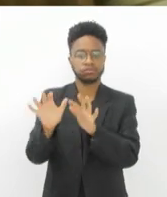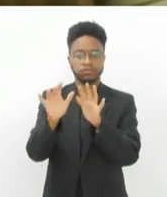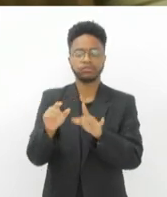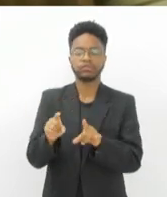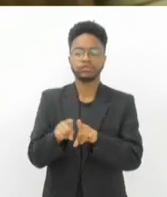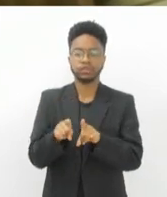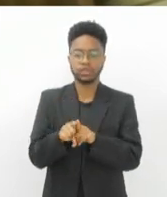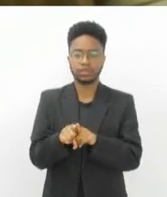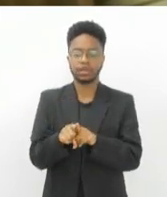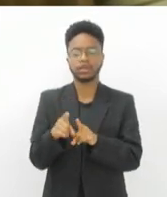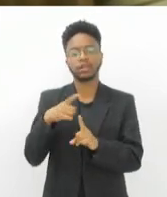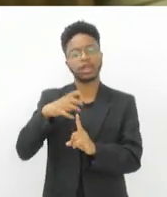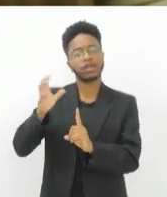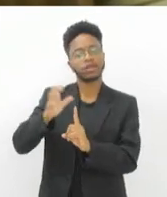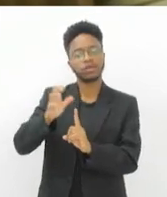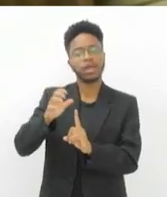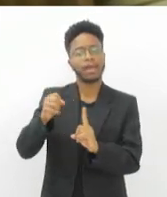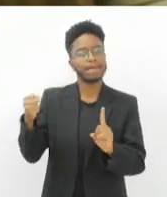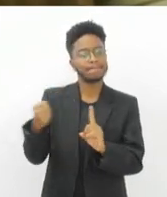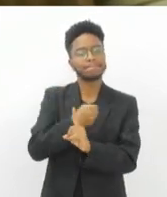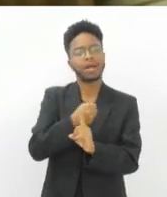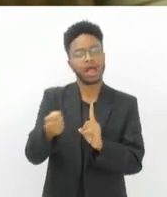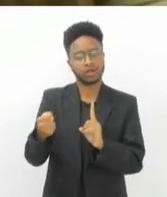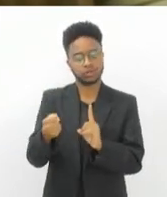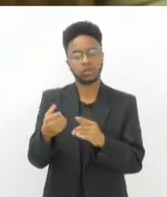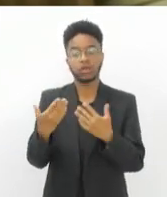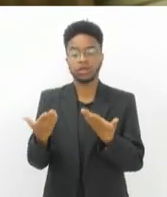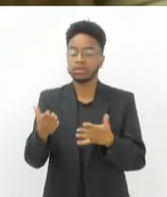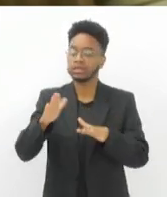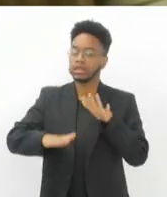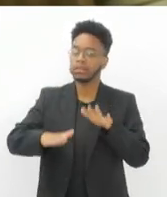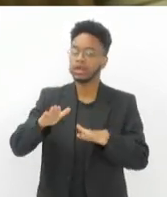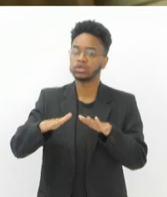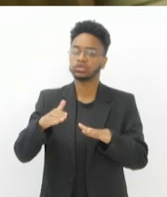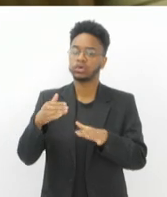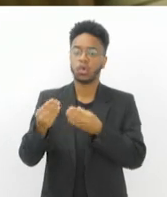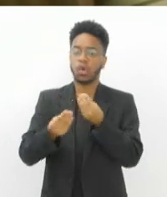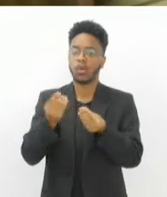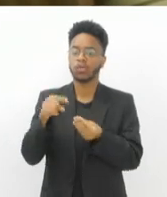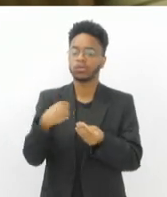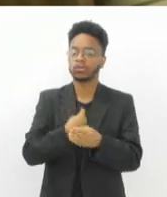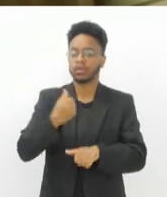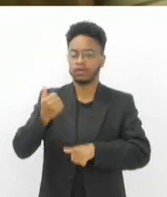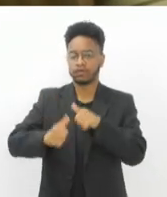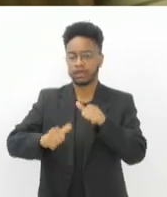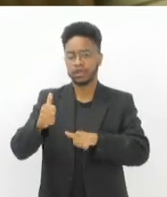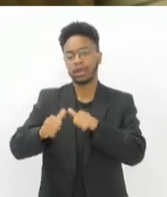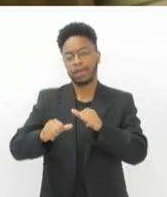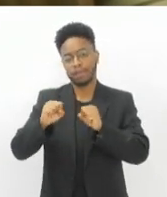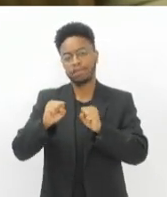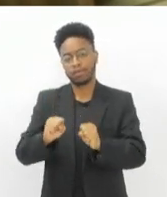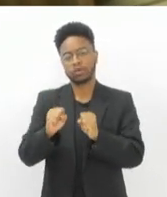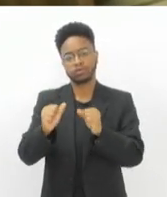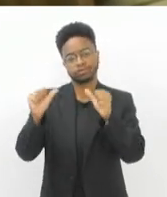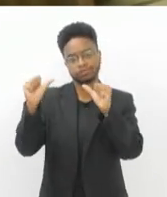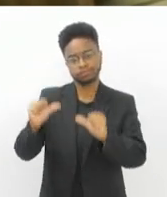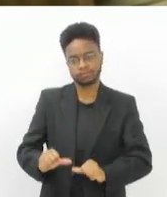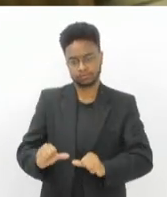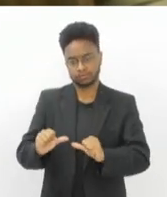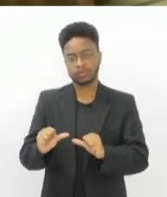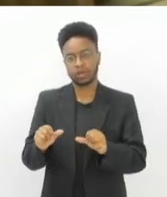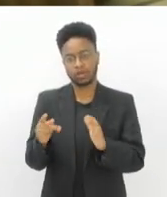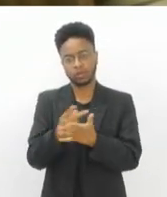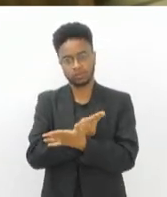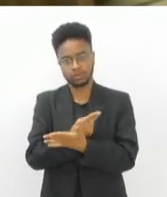de impactos que vão causar. Principalmente dependendo do cenário que nós estamos analisando. O cenário mais crítico, a gente tem eventos mais críticos,